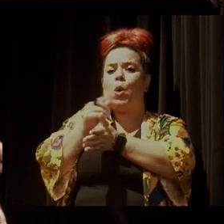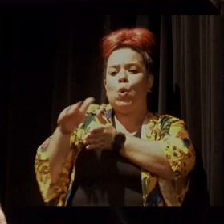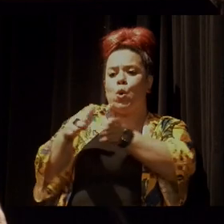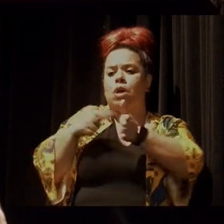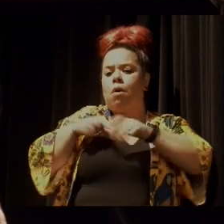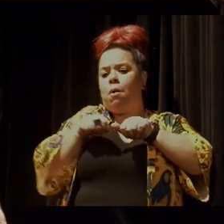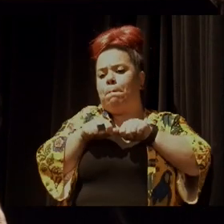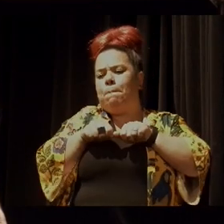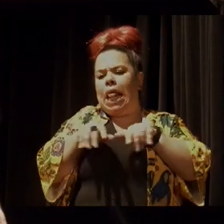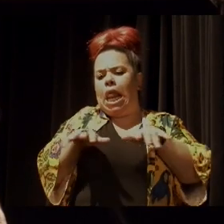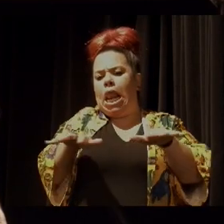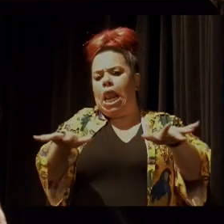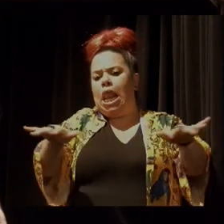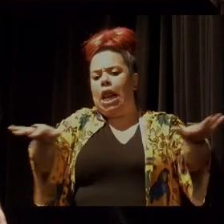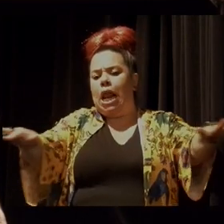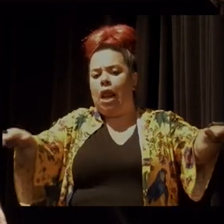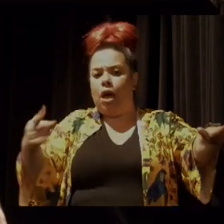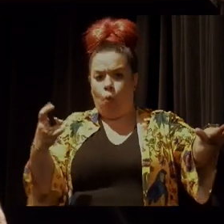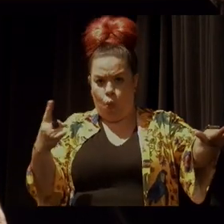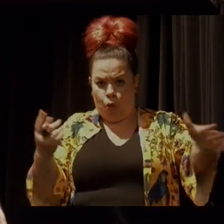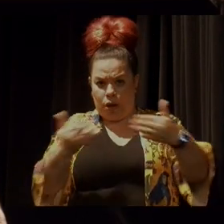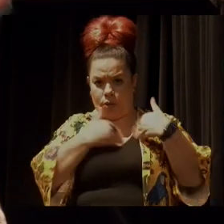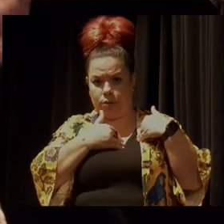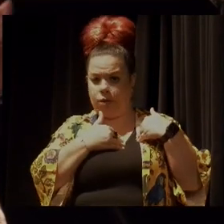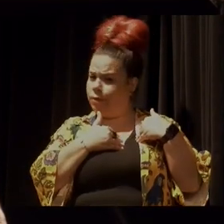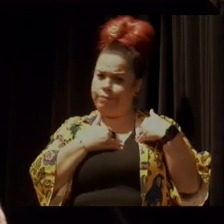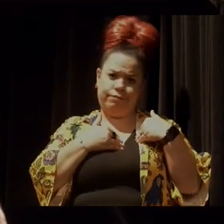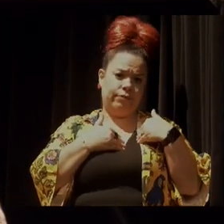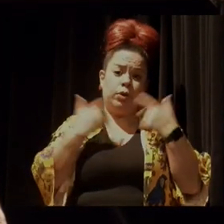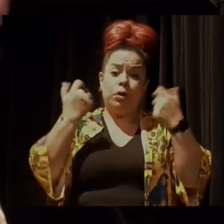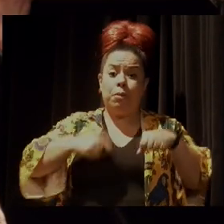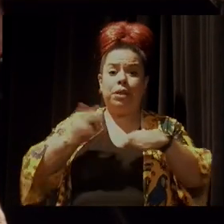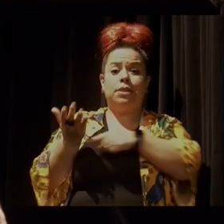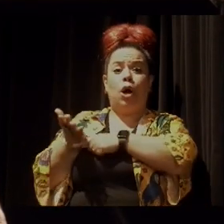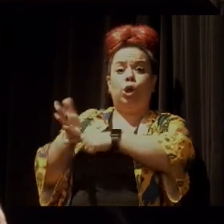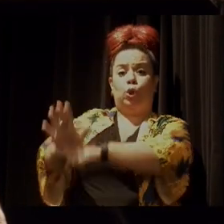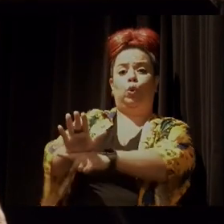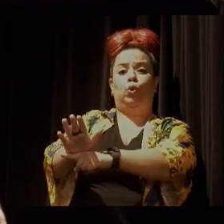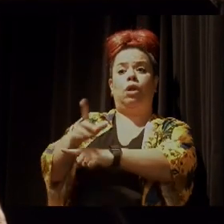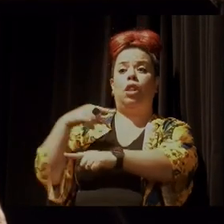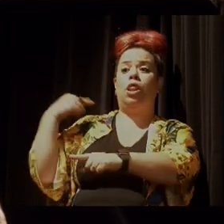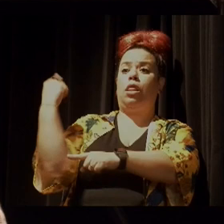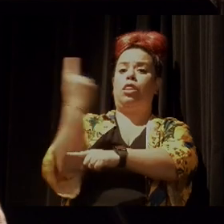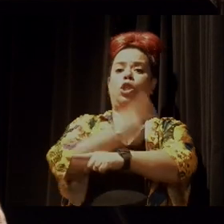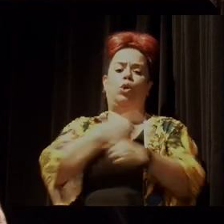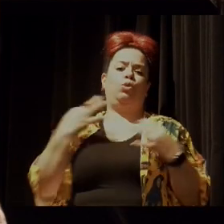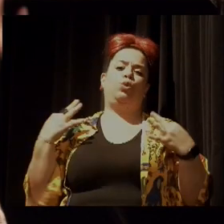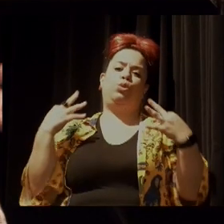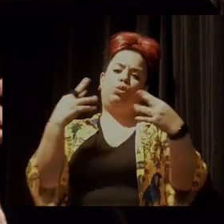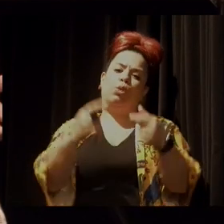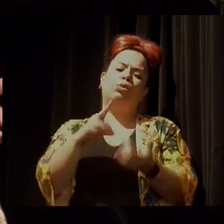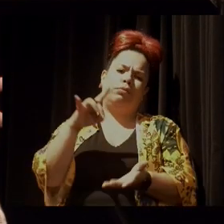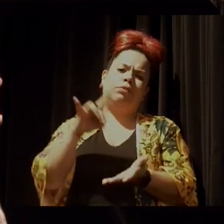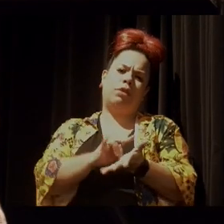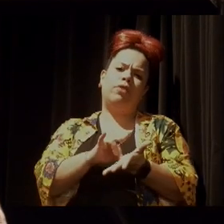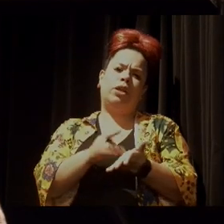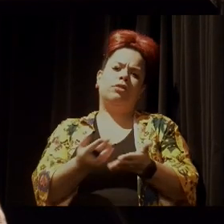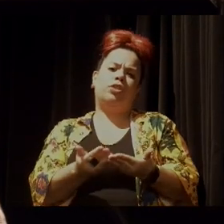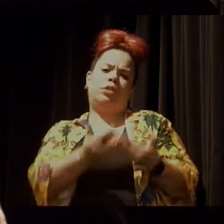Isso precisa ser compartilhado, porque, de alguma forma, todos nós, aliás, de toda forma, todos nós